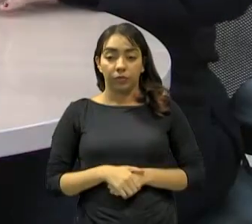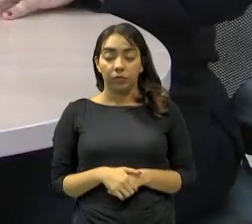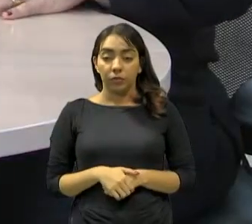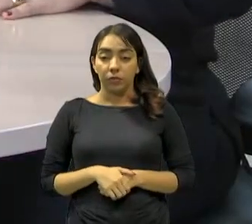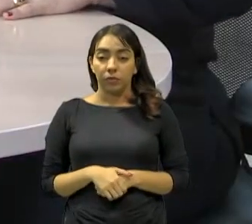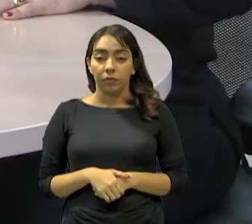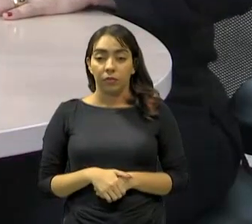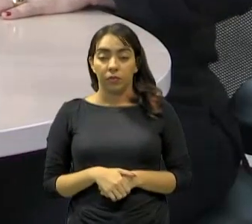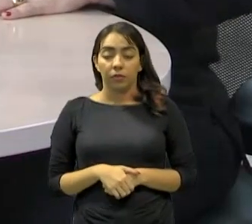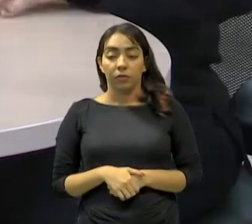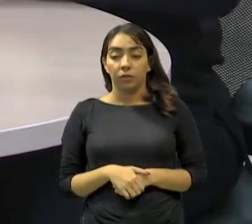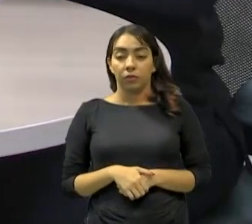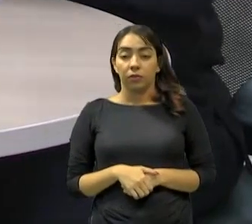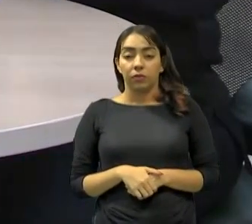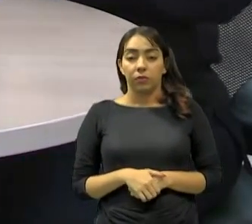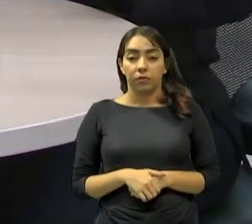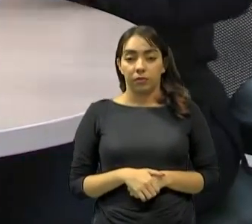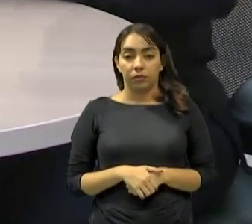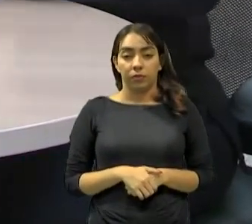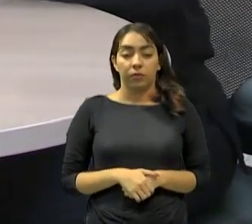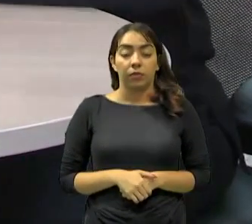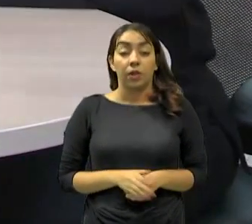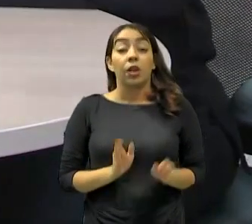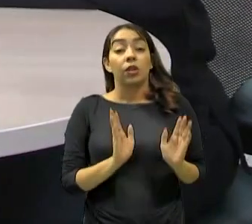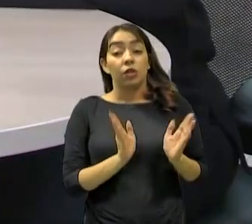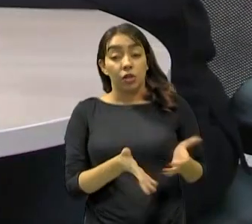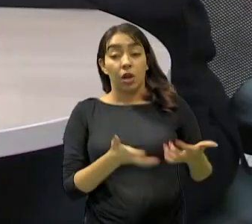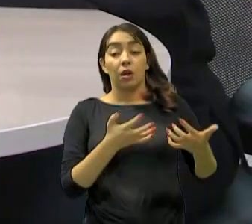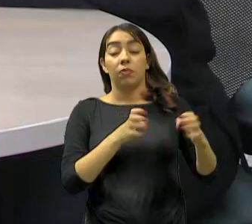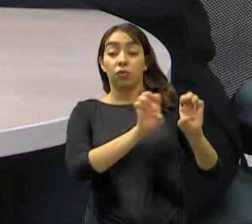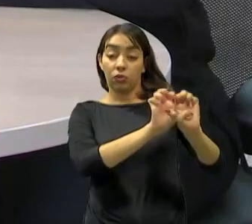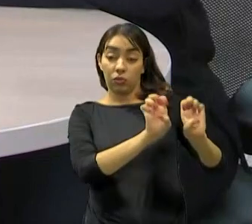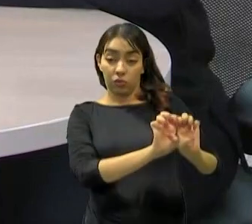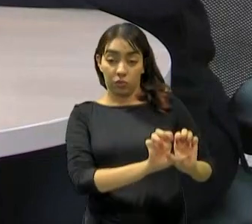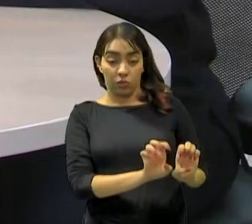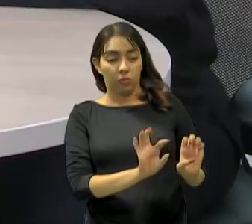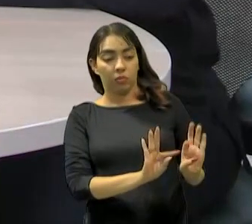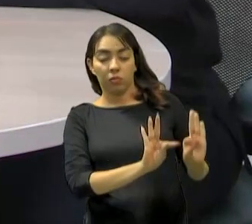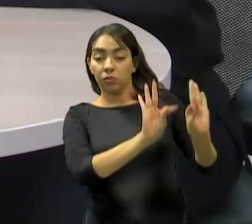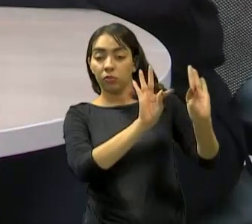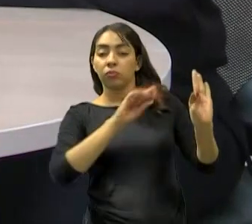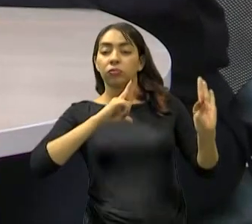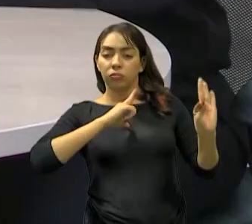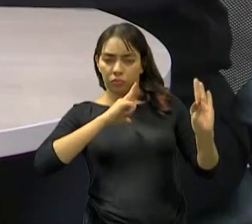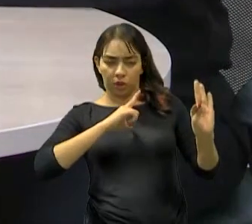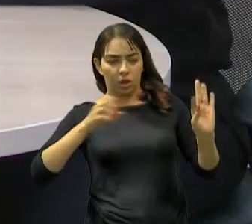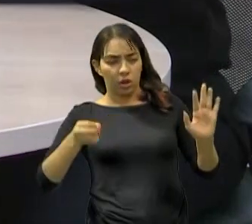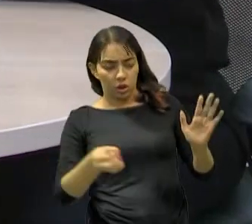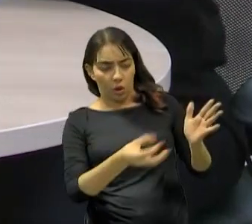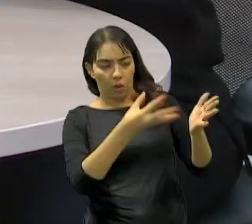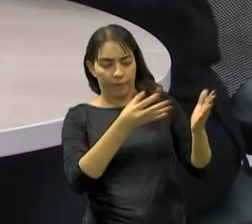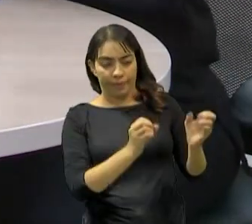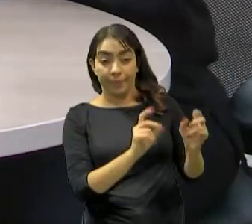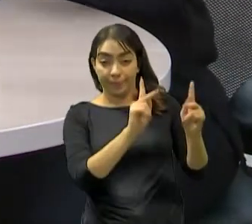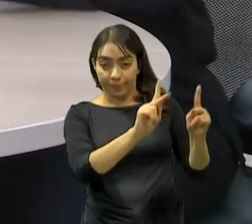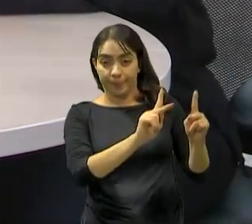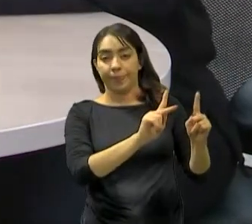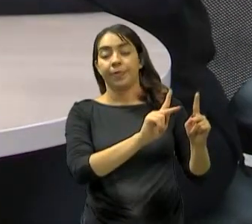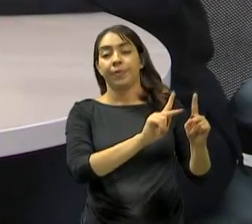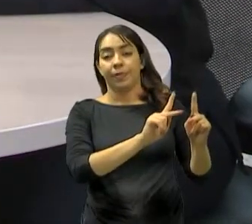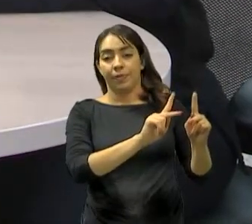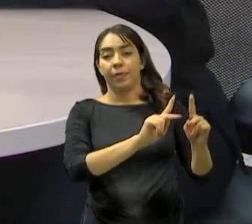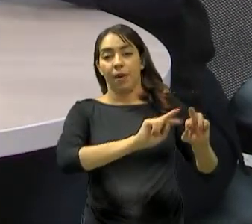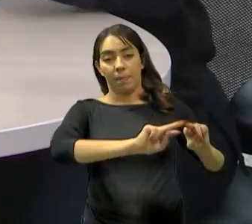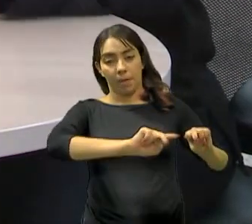E o Nari, mesmo com toda essa tecnologia que nós temos hoje, com relação até a